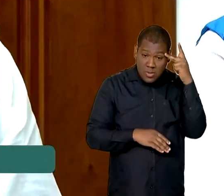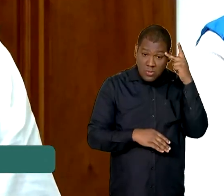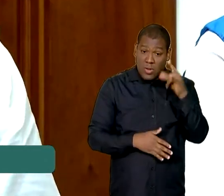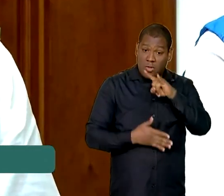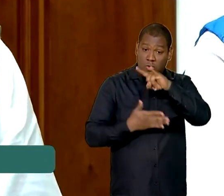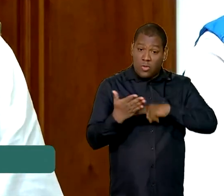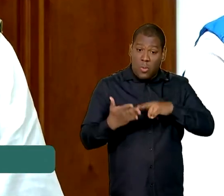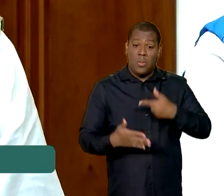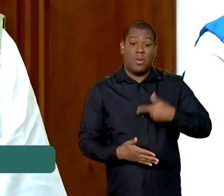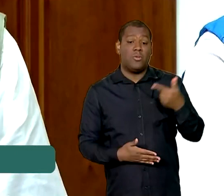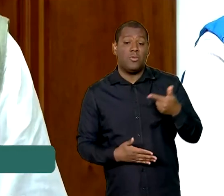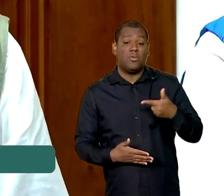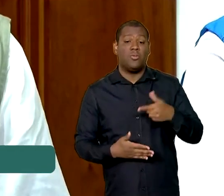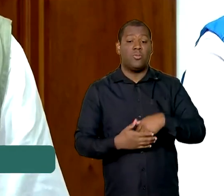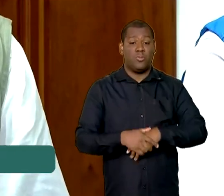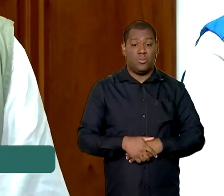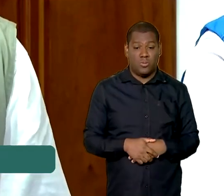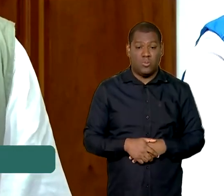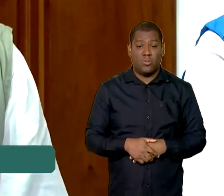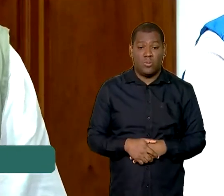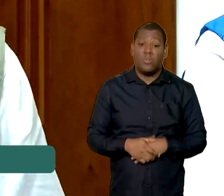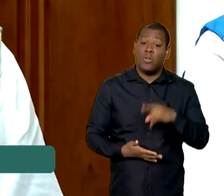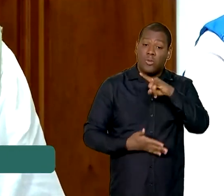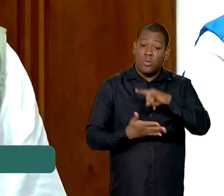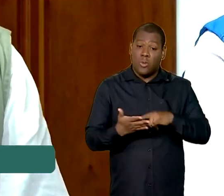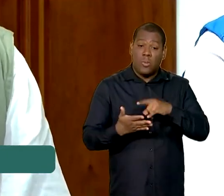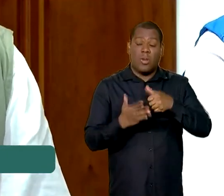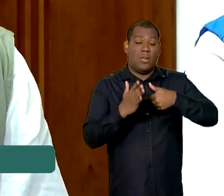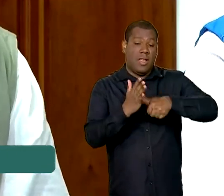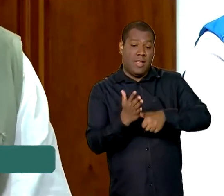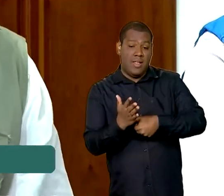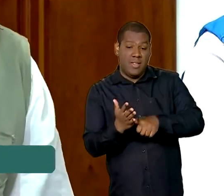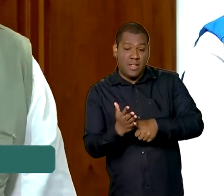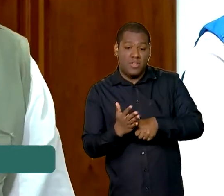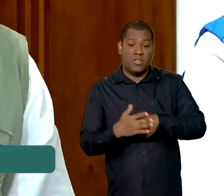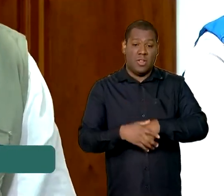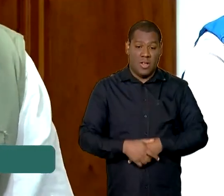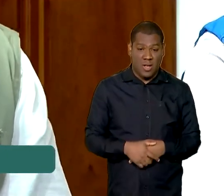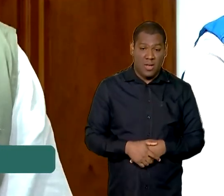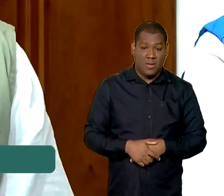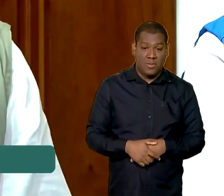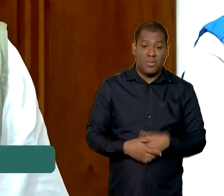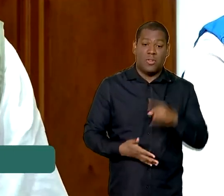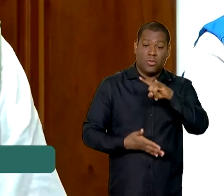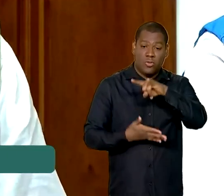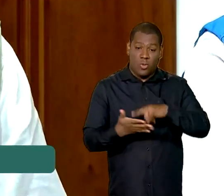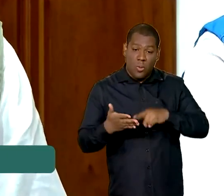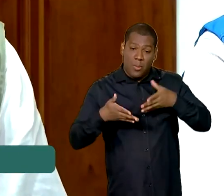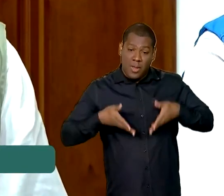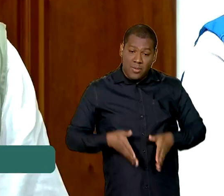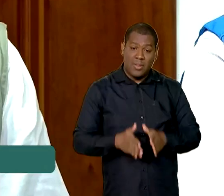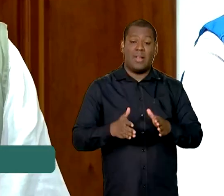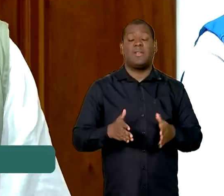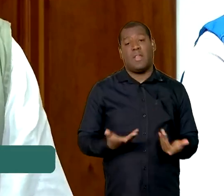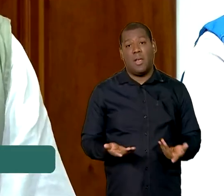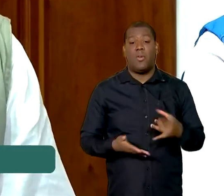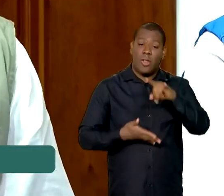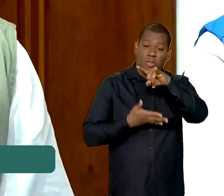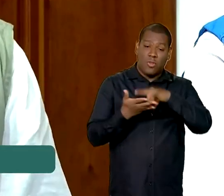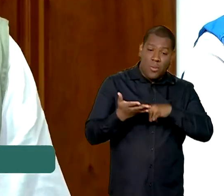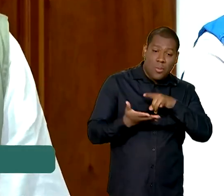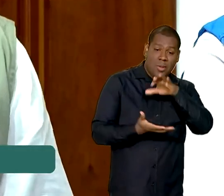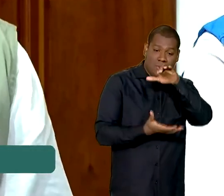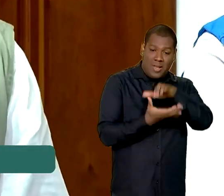pessoas que perderam. A primeira coisa é o documento de identidade. A pessoa perde a certidão de nascimento, perde a certidão de casamento, e,